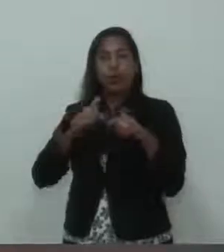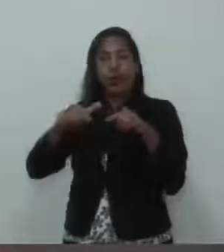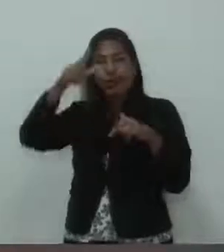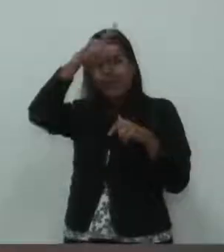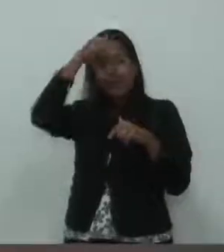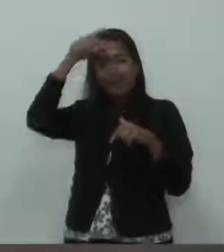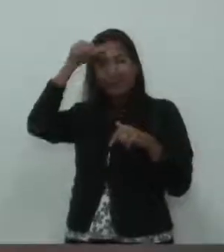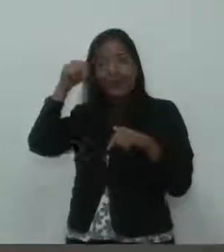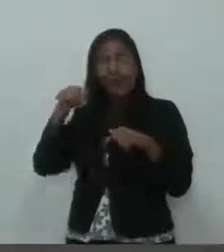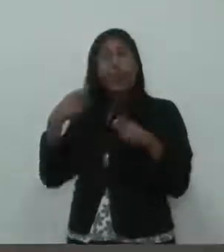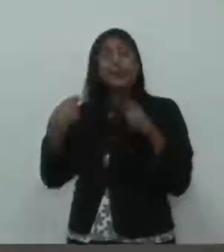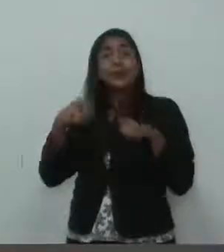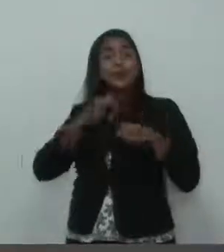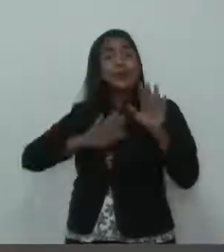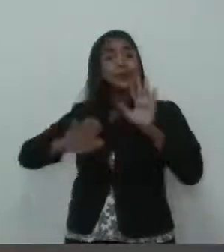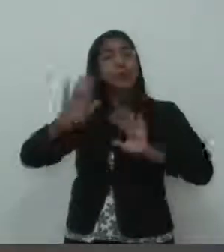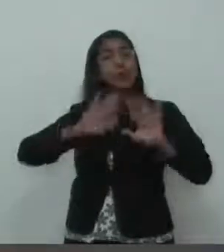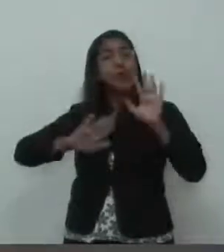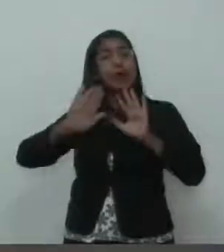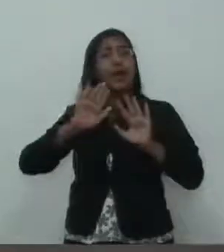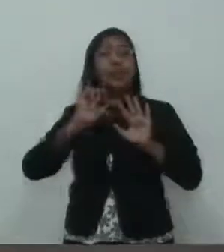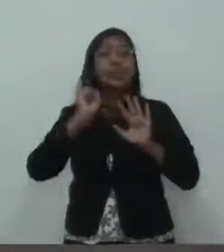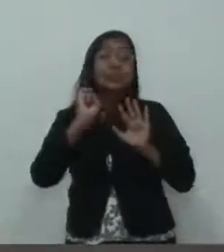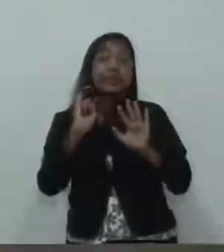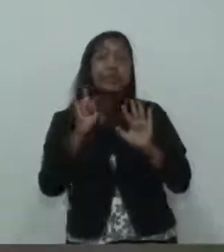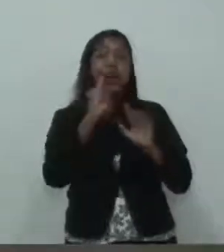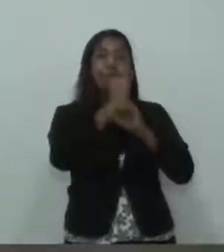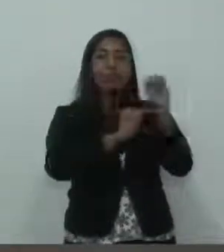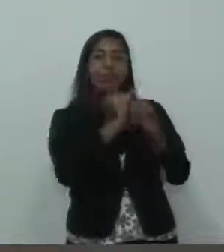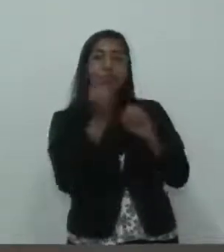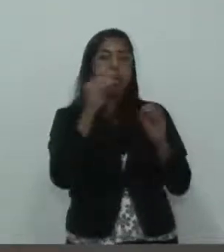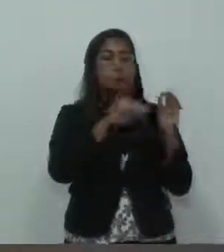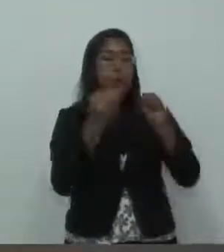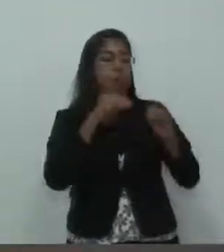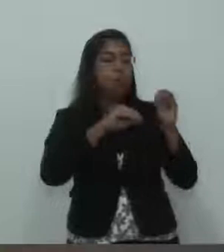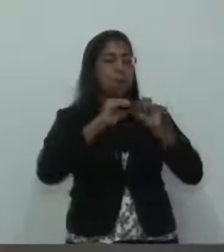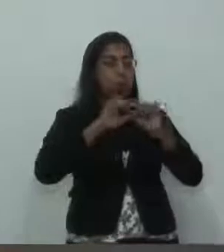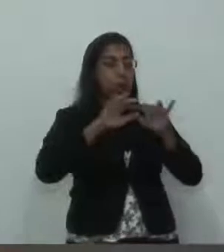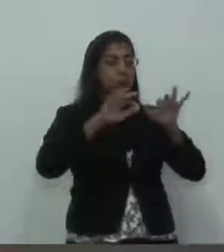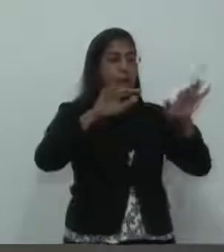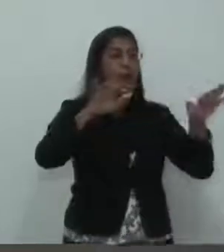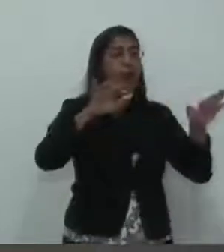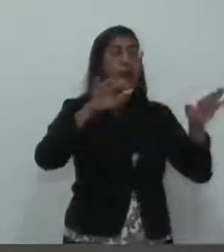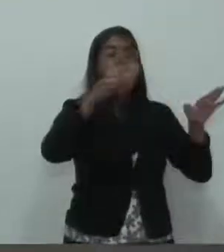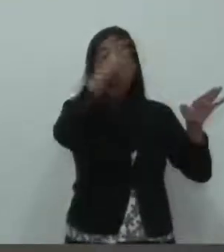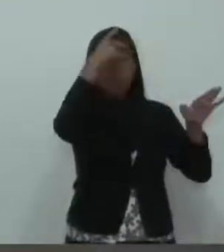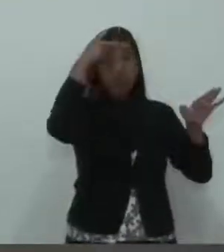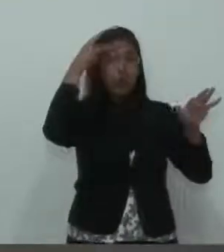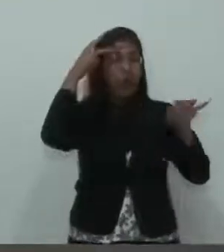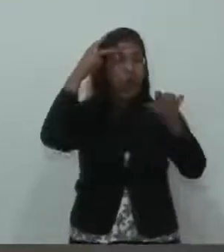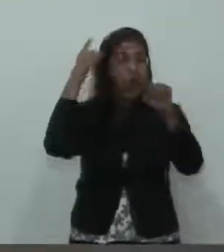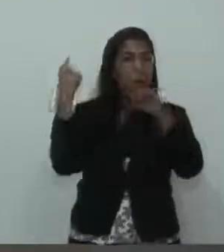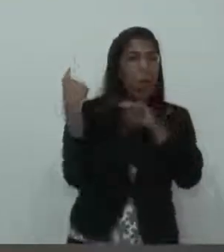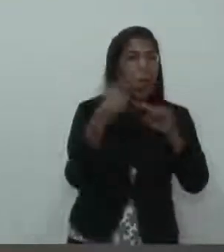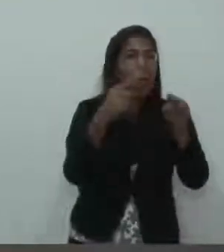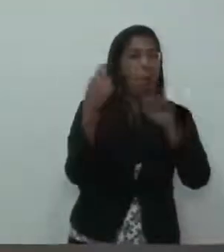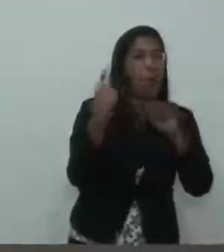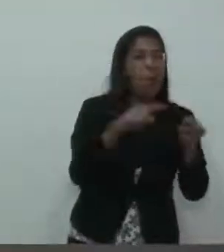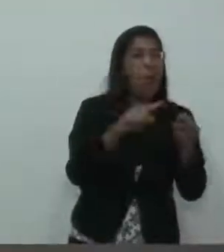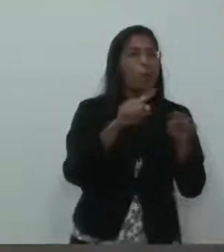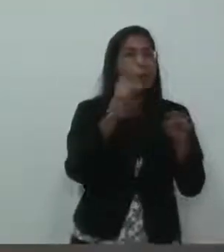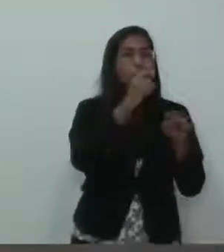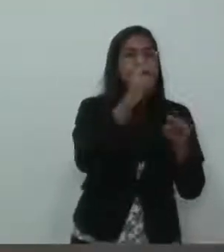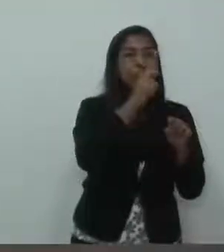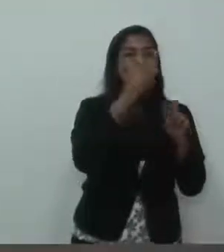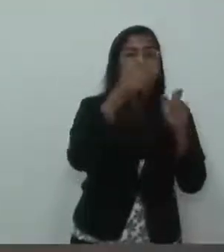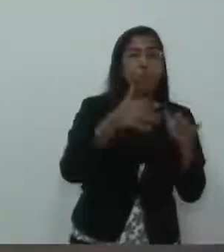destruir pessoas, vidas, reputações. O vereador tem não só o direito, como o dever de trabalhar, de fiscalizar,